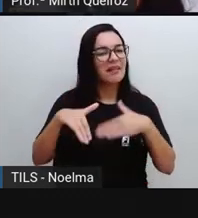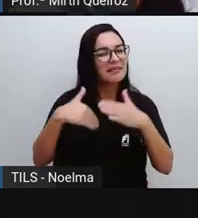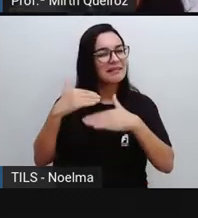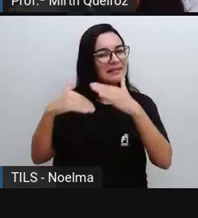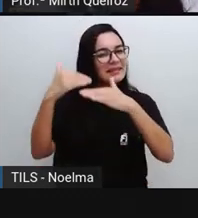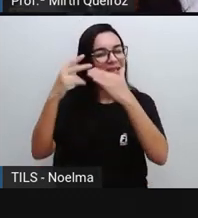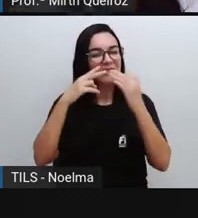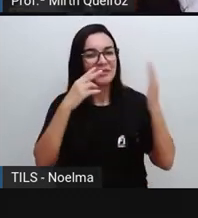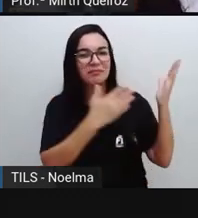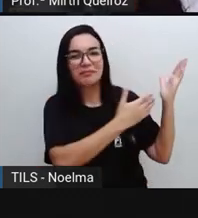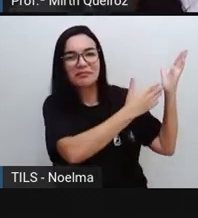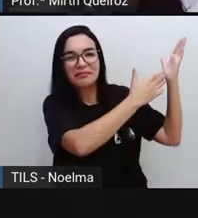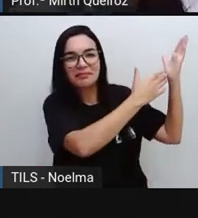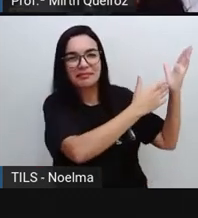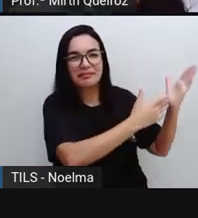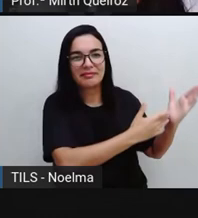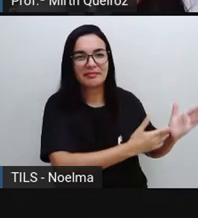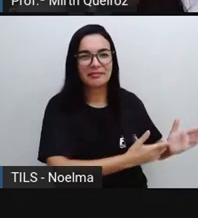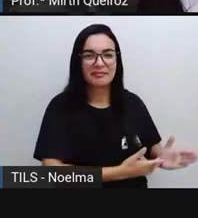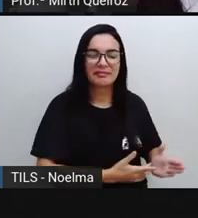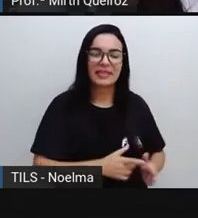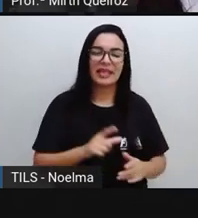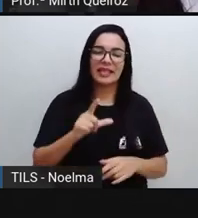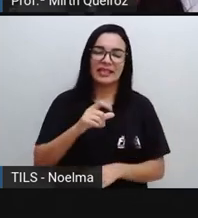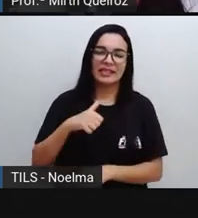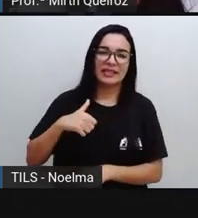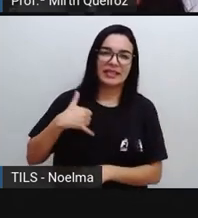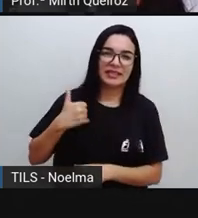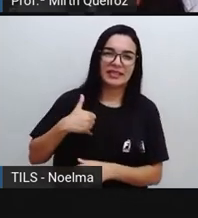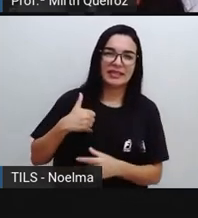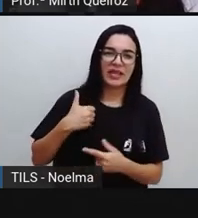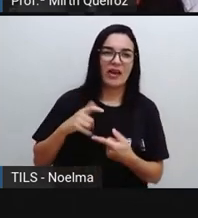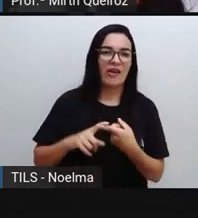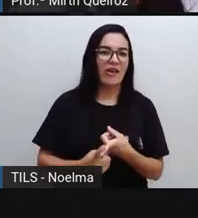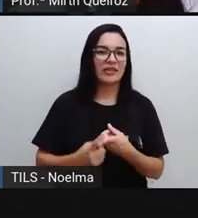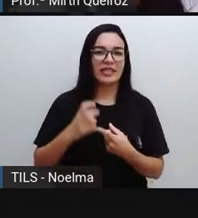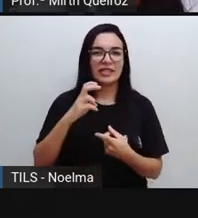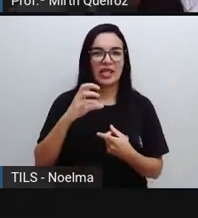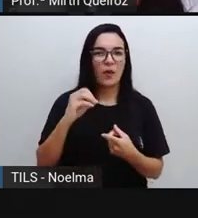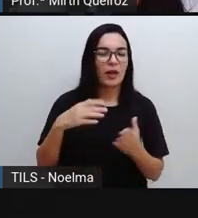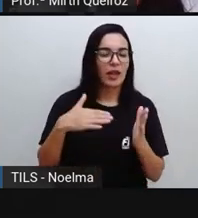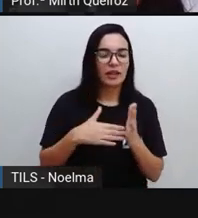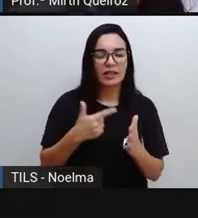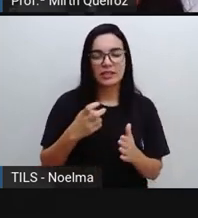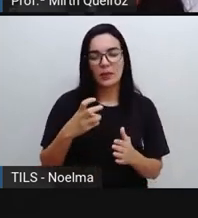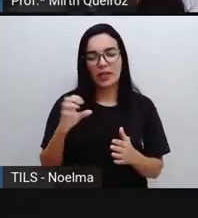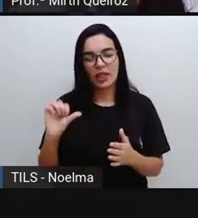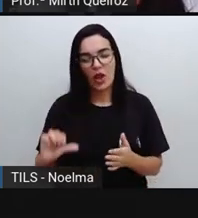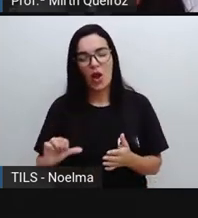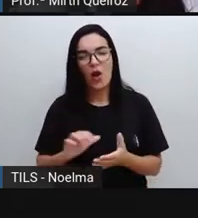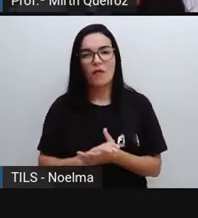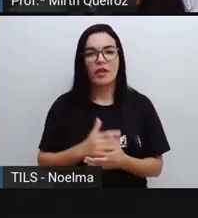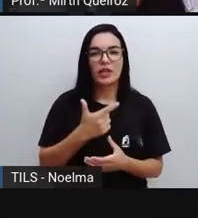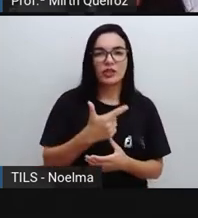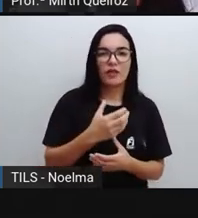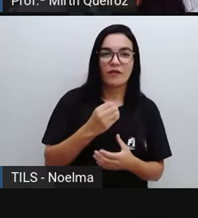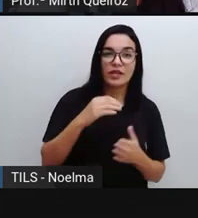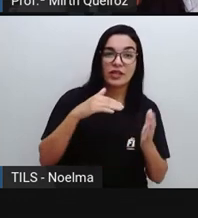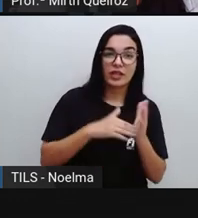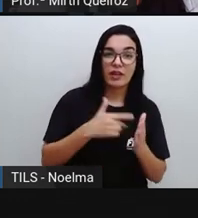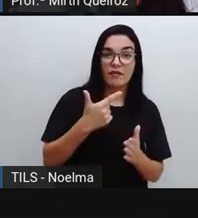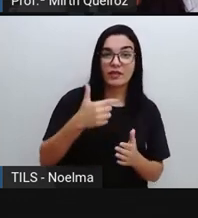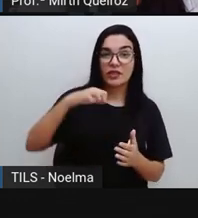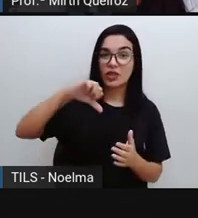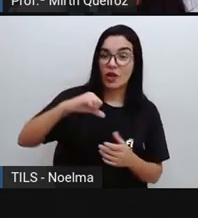tem as outras idades, né? Pessoas de 50 a 59, pessoas de 20 a 29 anos, pessoas de 40